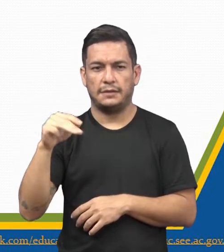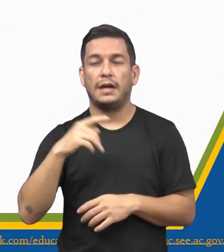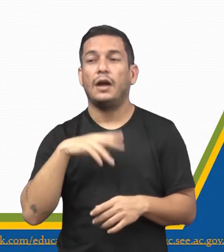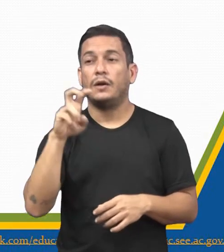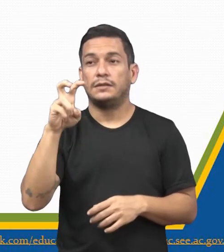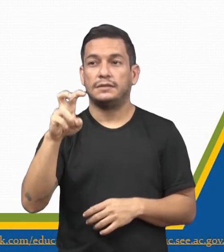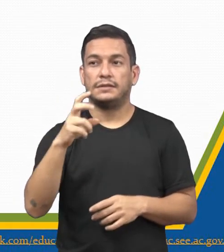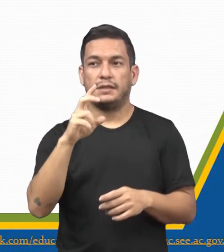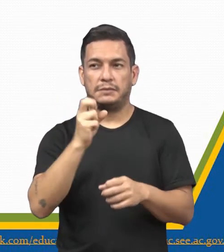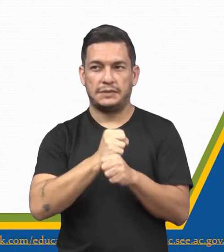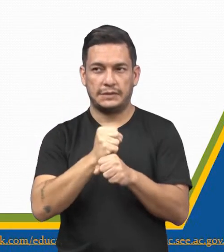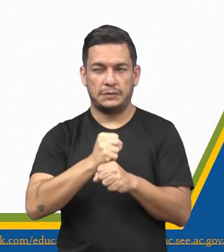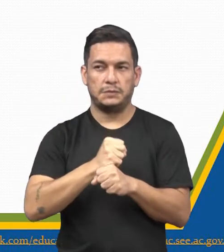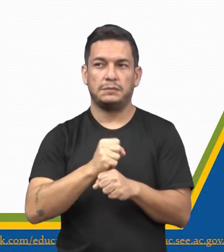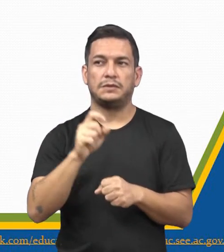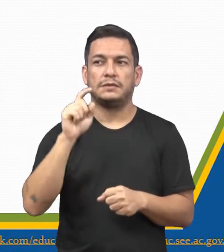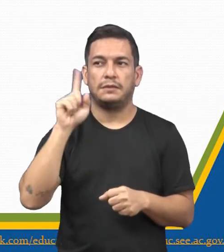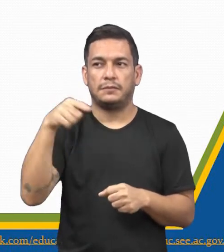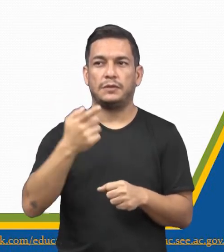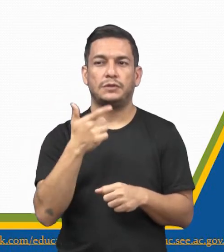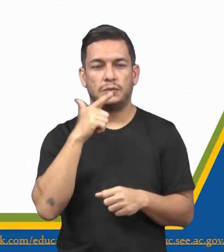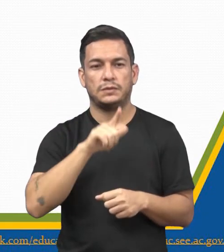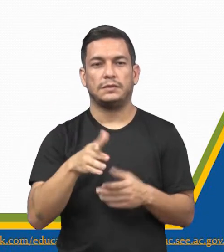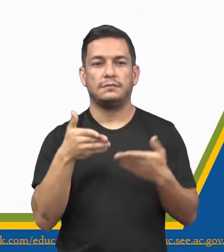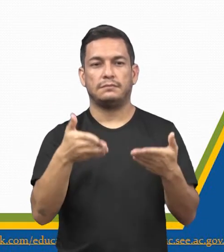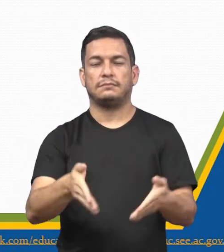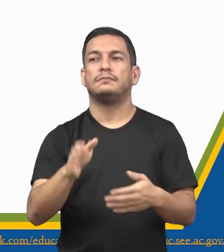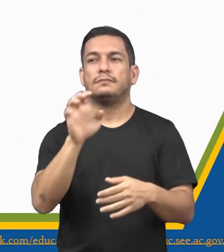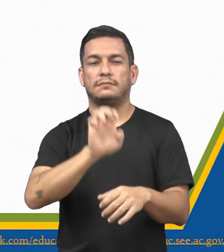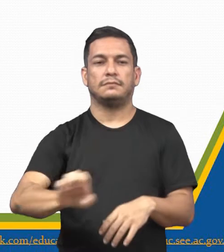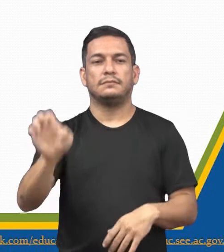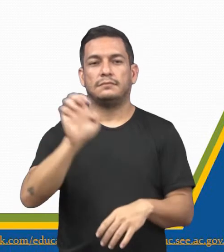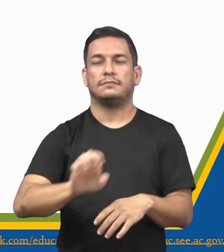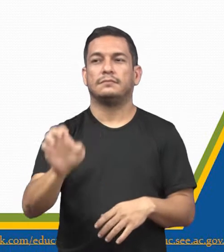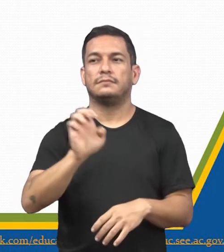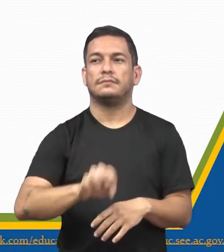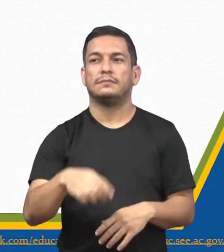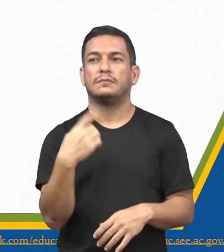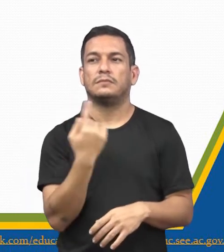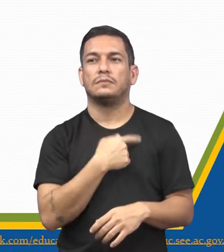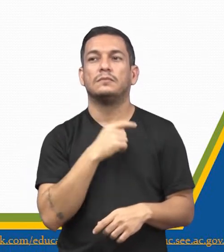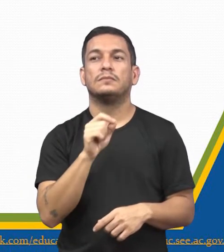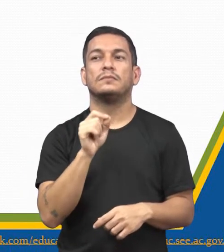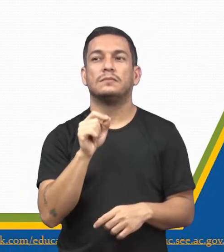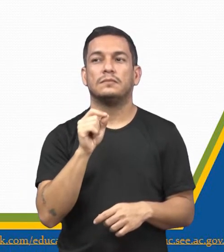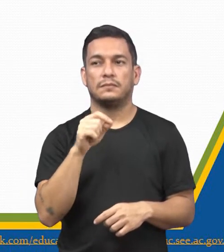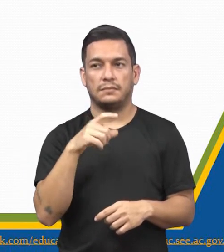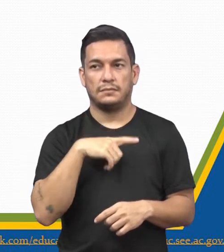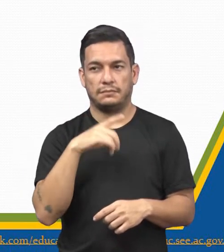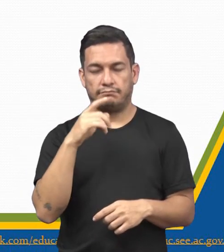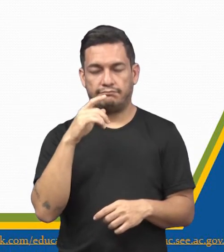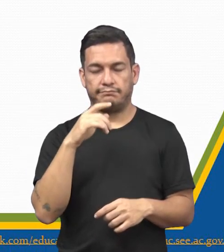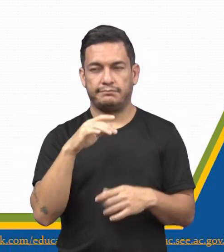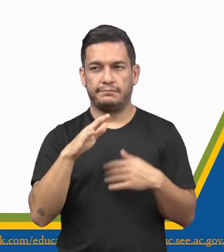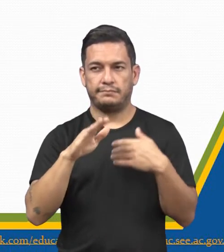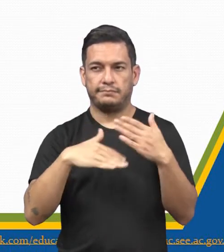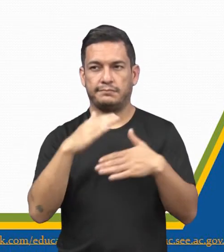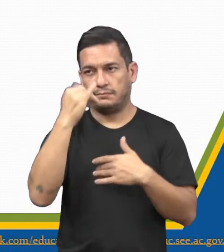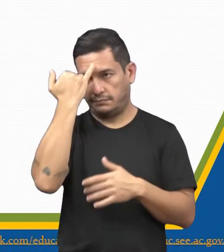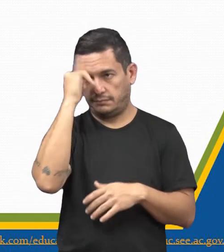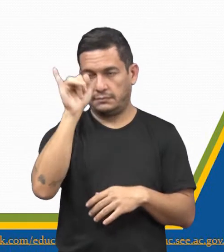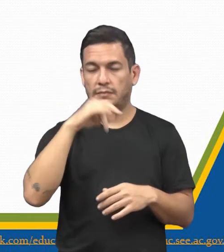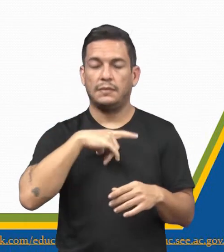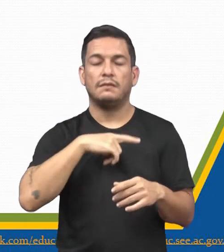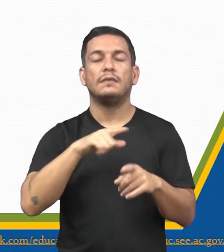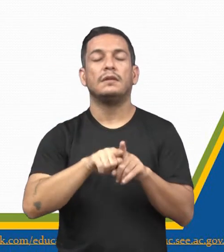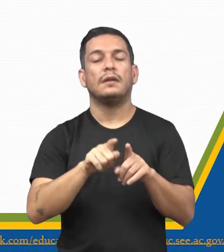a Europa, o Homo Sapiens, ou seja, nós, protagonizou uma revolução criativa e desenvolveu conceitos